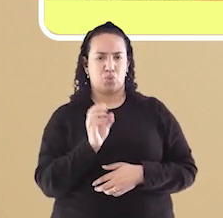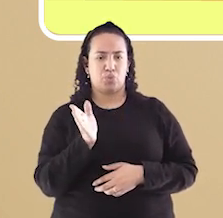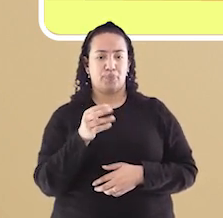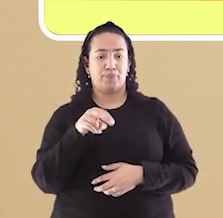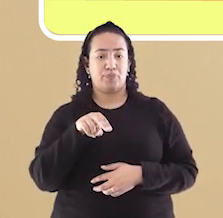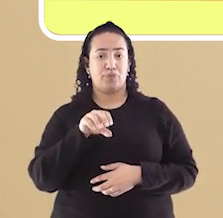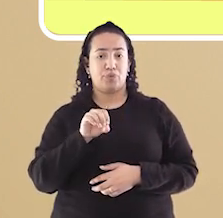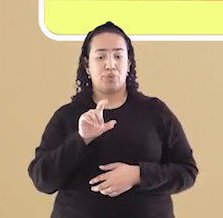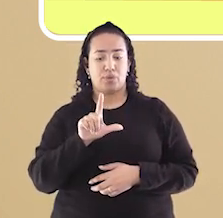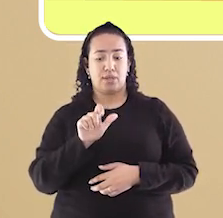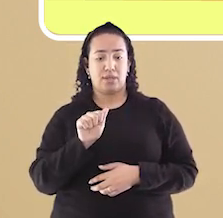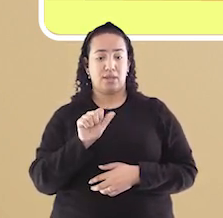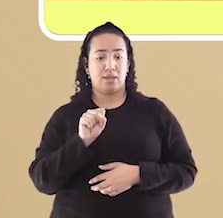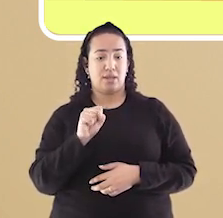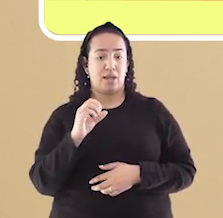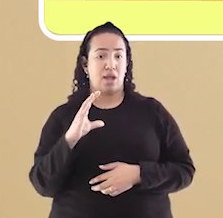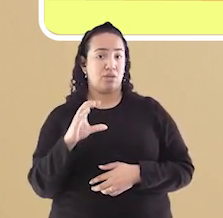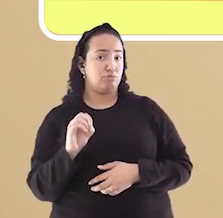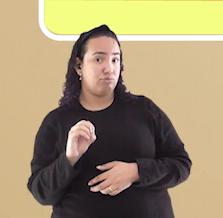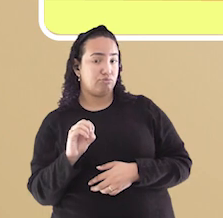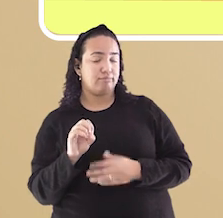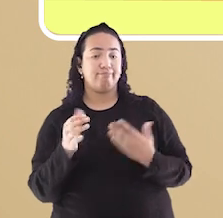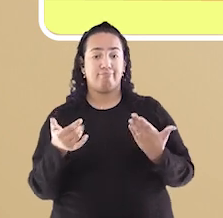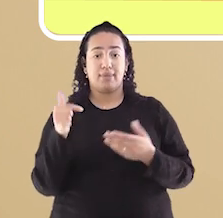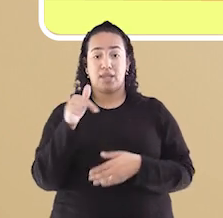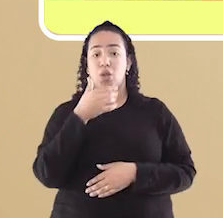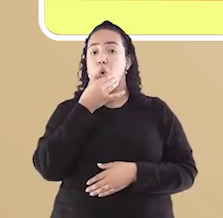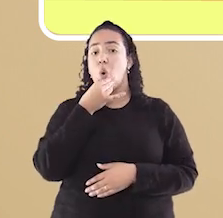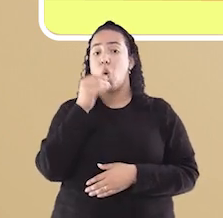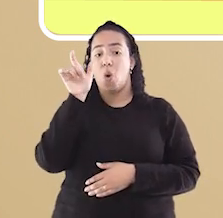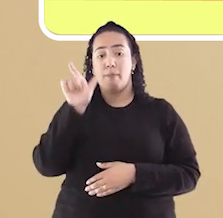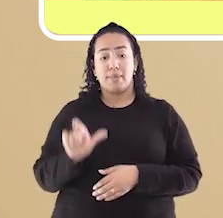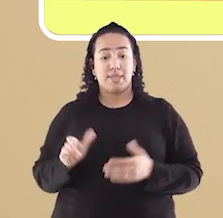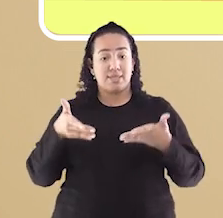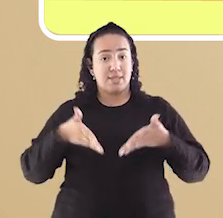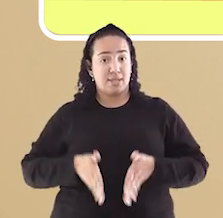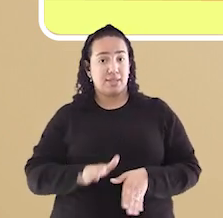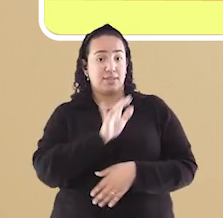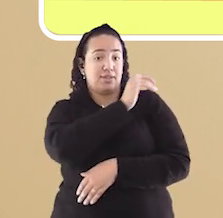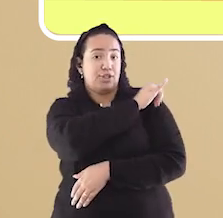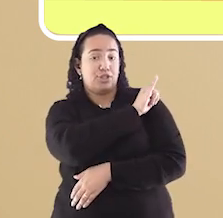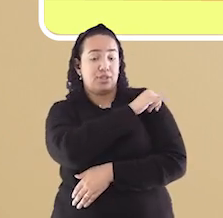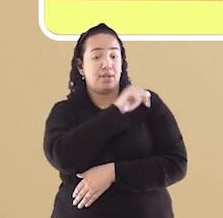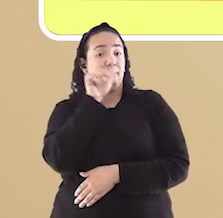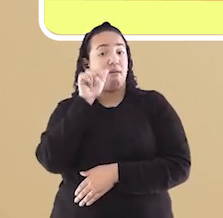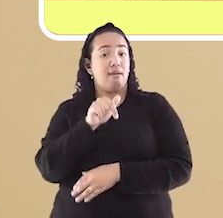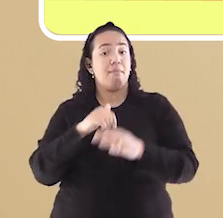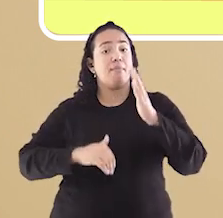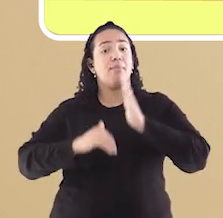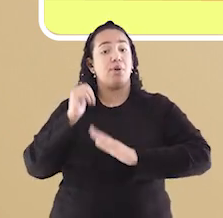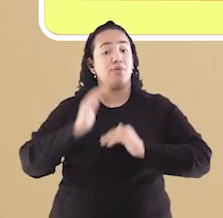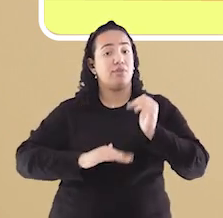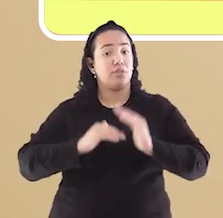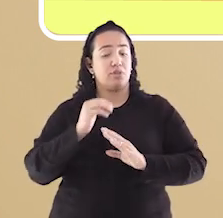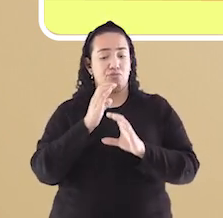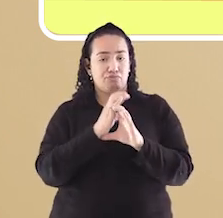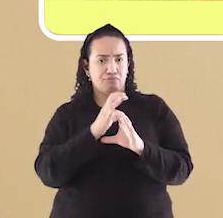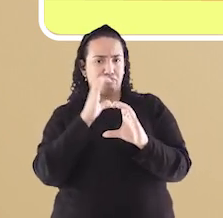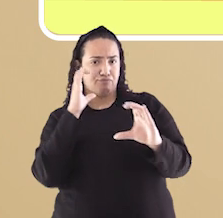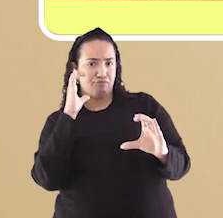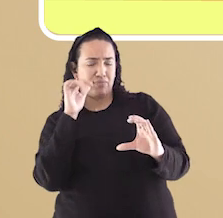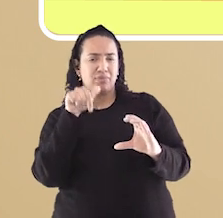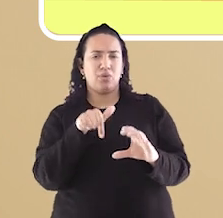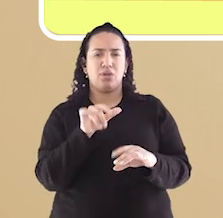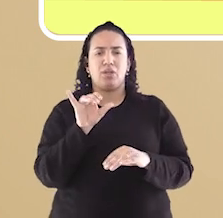Nolasco nasceu no estado do Rio de Janeiro. Ele era um engenheiro, ou seja, ele trabalhava fazendo alguns cálculos